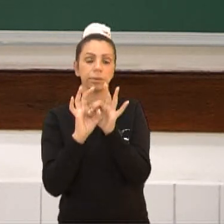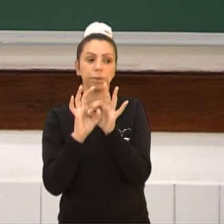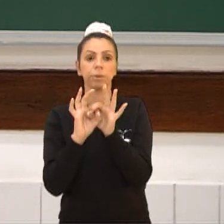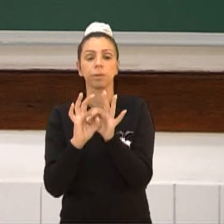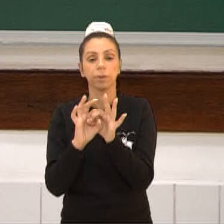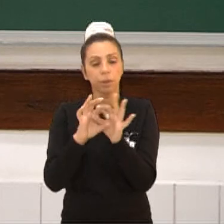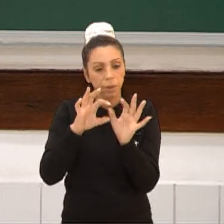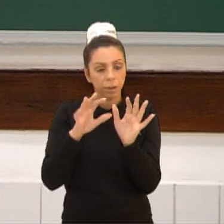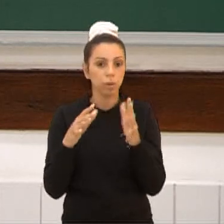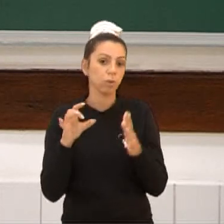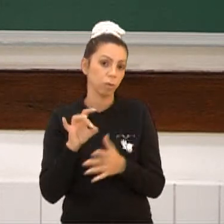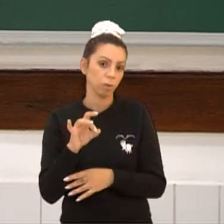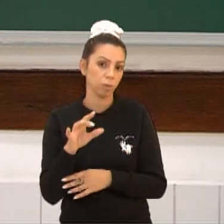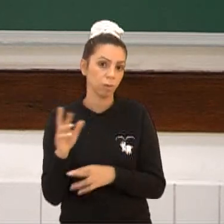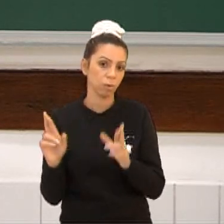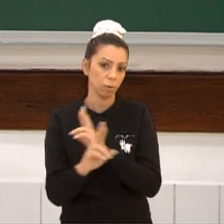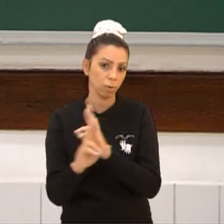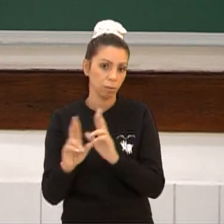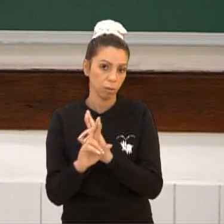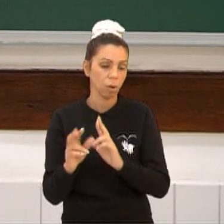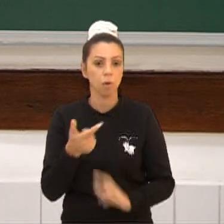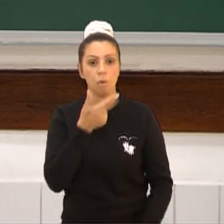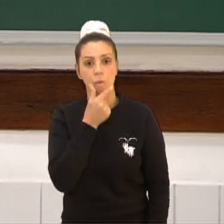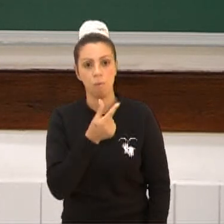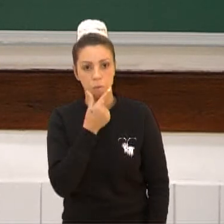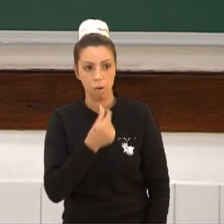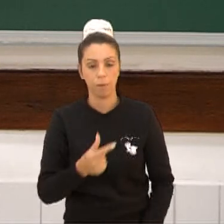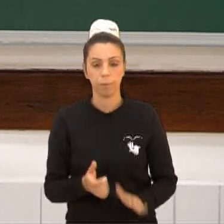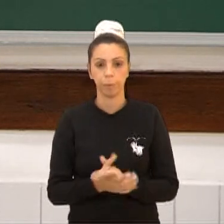essa montagem exclusivamente com relação aos homens.